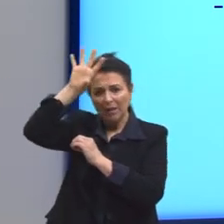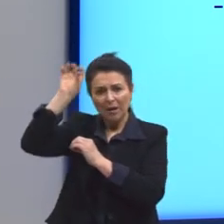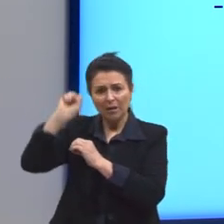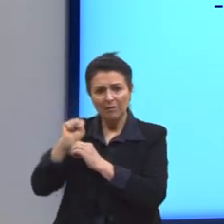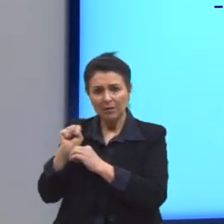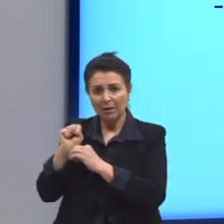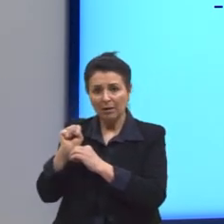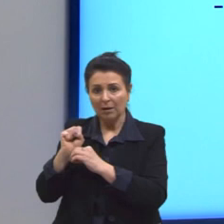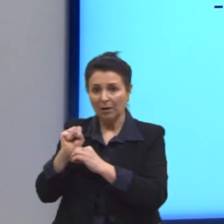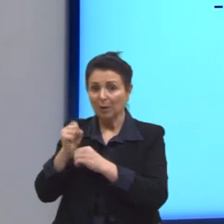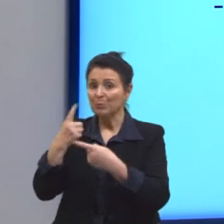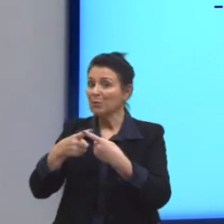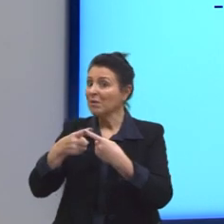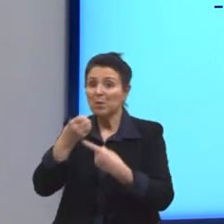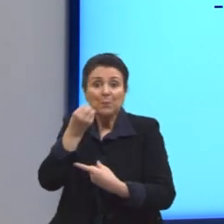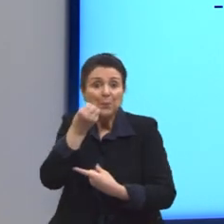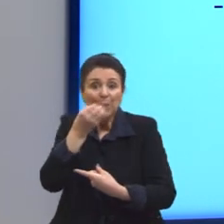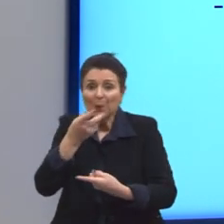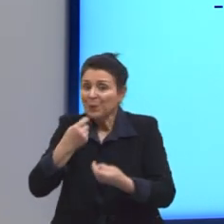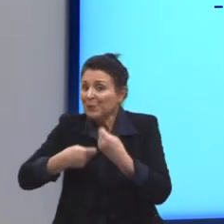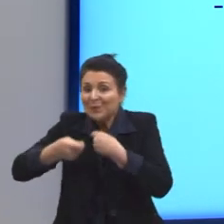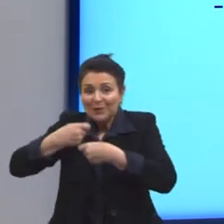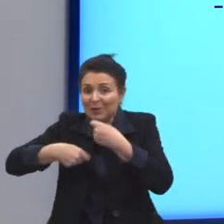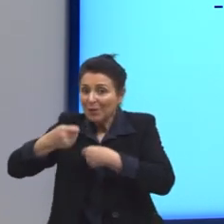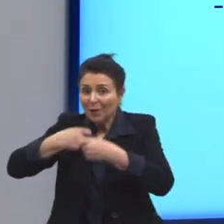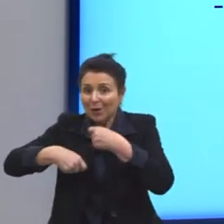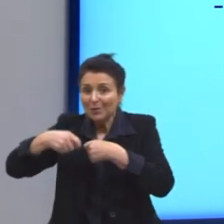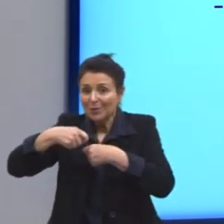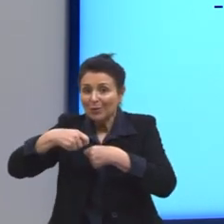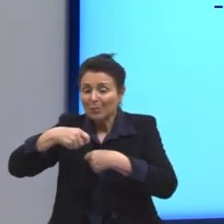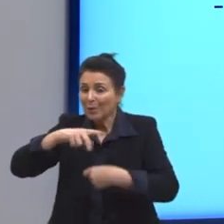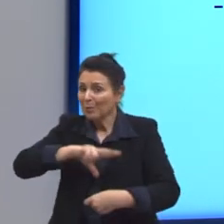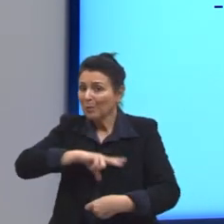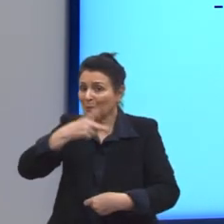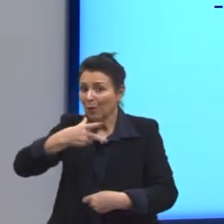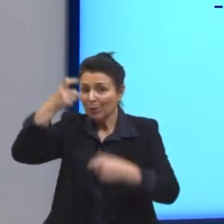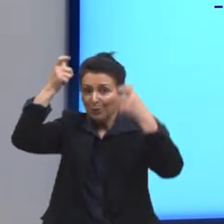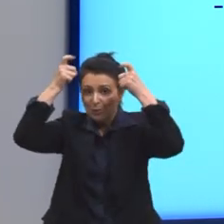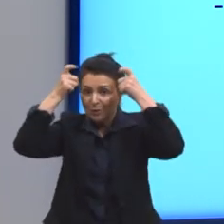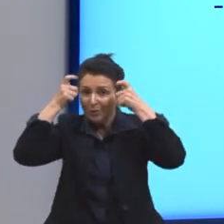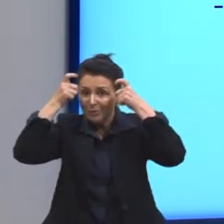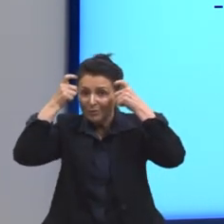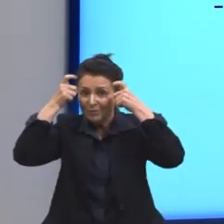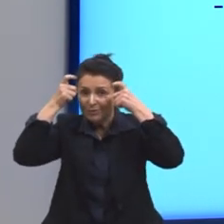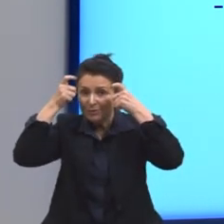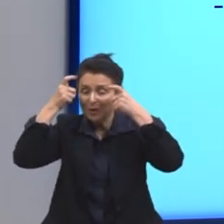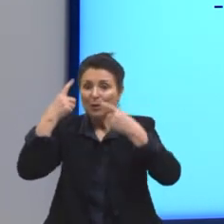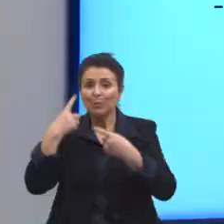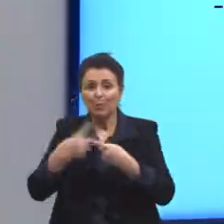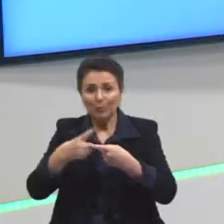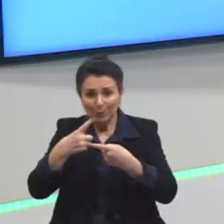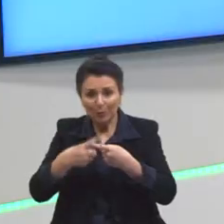lucrativo para a coroa portuguesa. Então, eles também escravizaram essas pessoas porque isso gerava dinheiro.